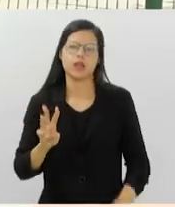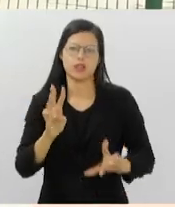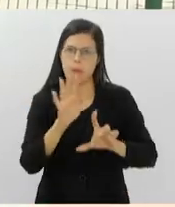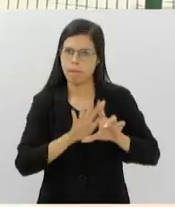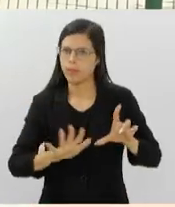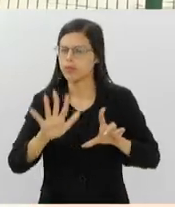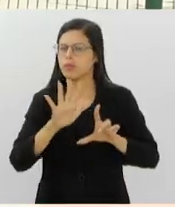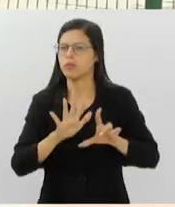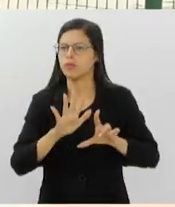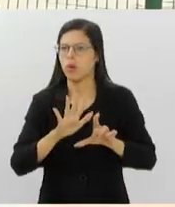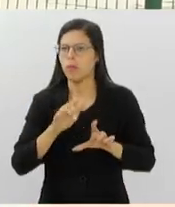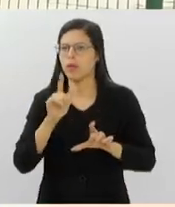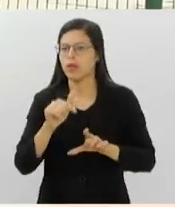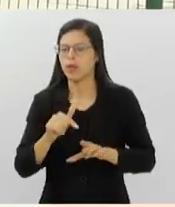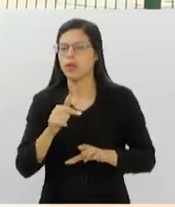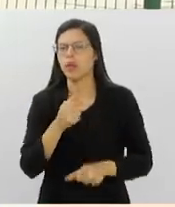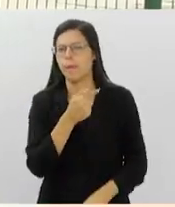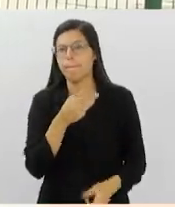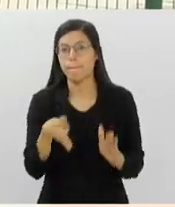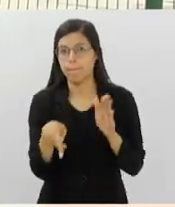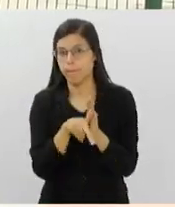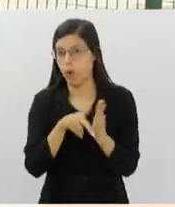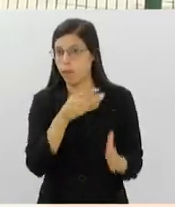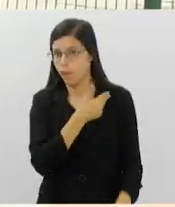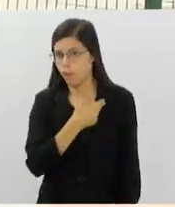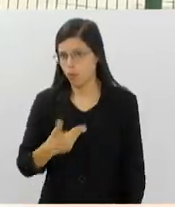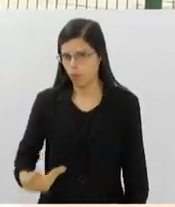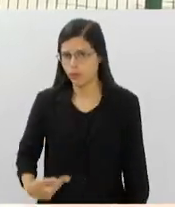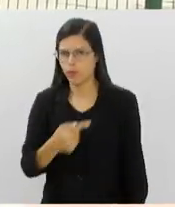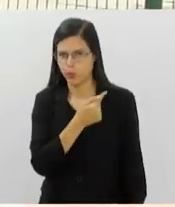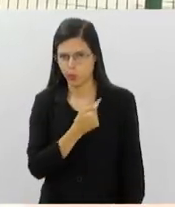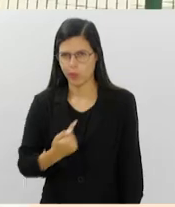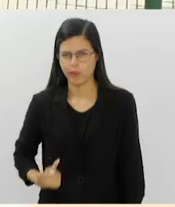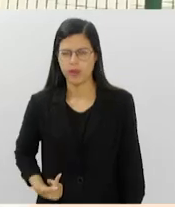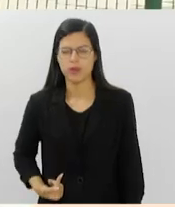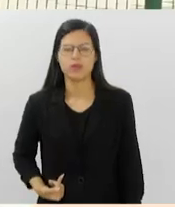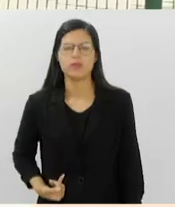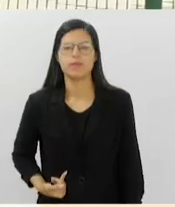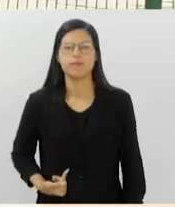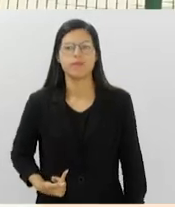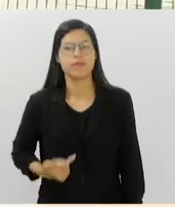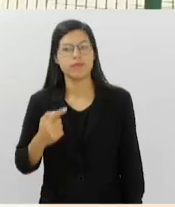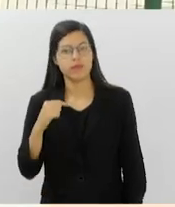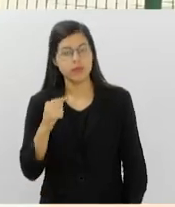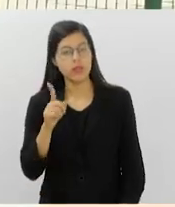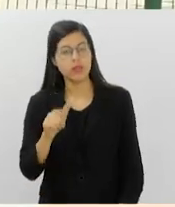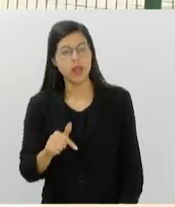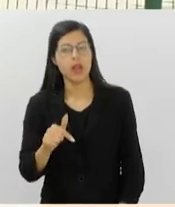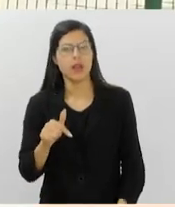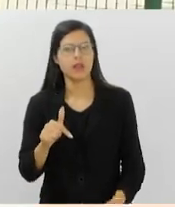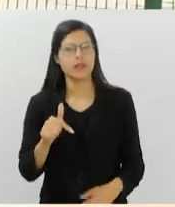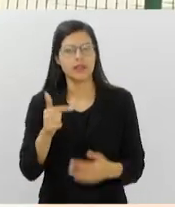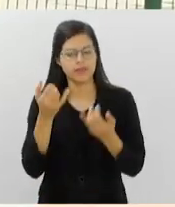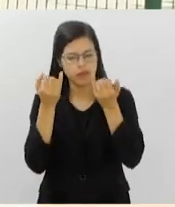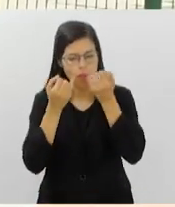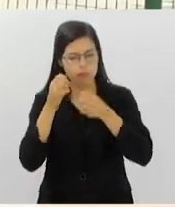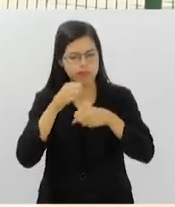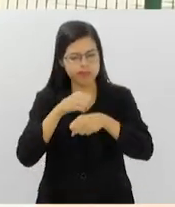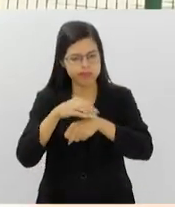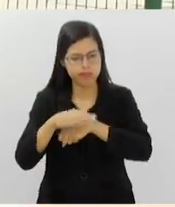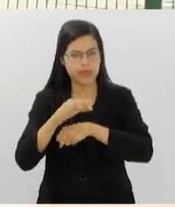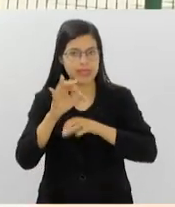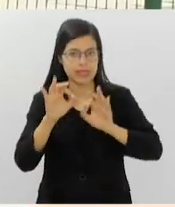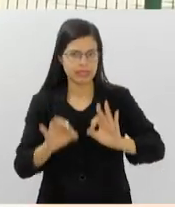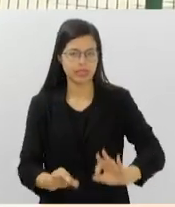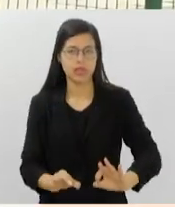governamentais que a gente tem, que cuidam para que a informação seja mais adequada possível para a população, né?